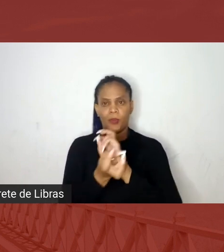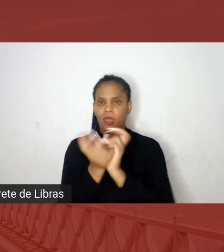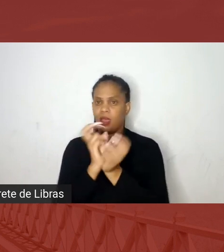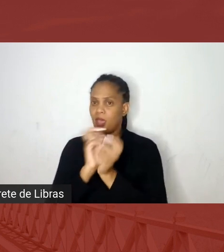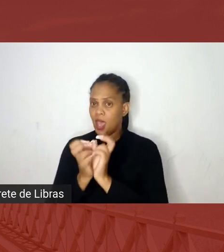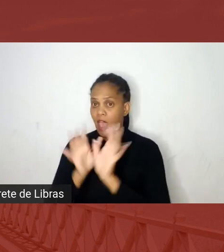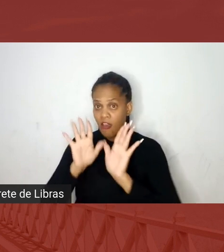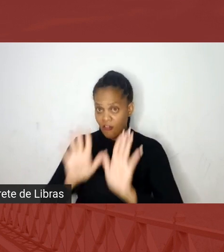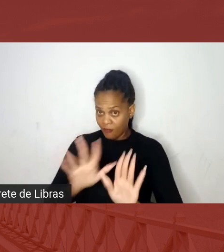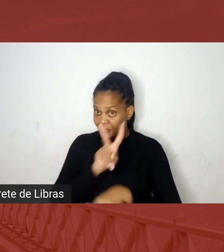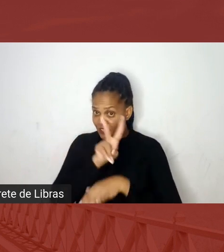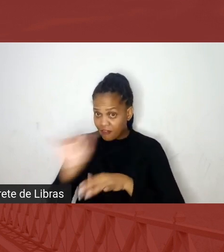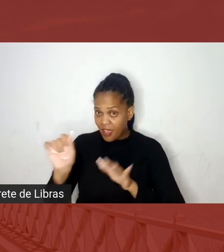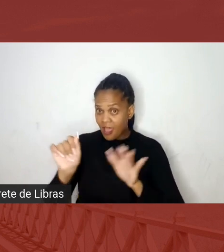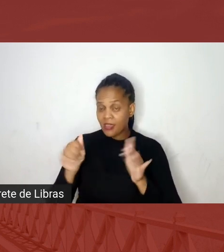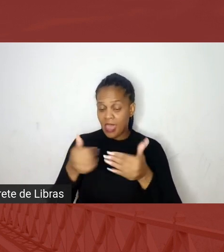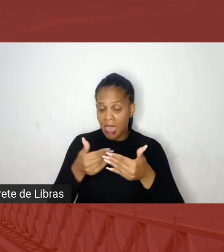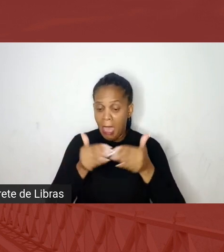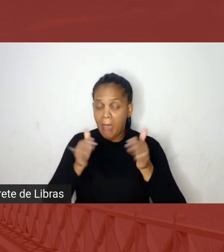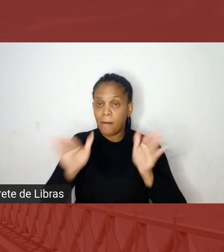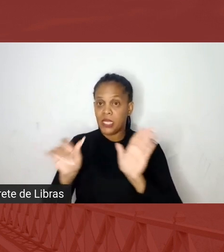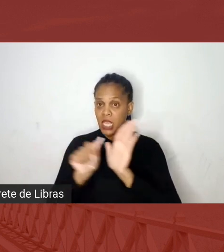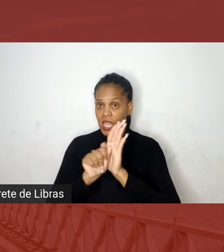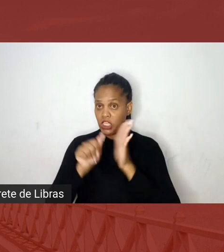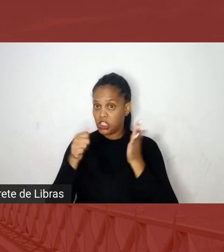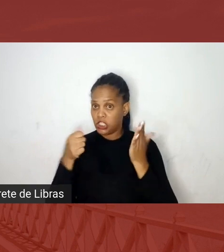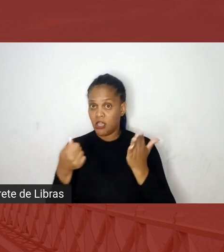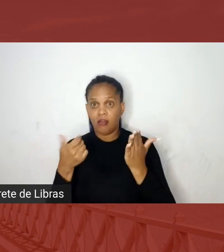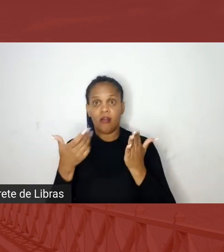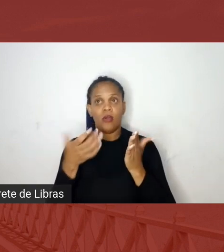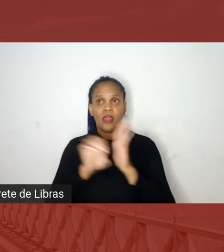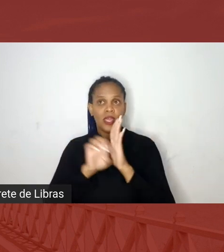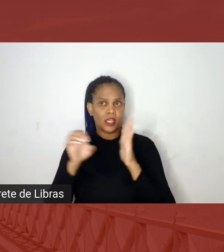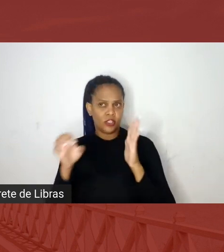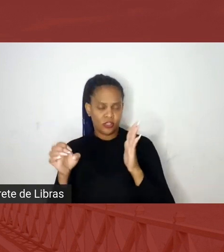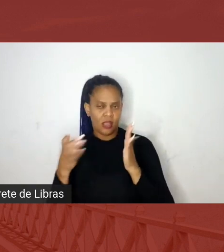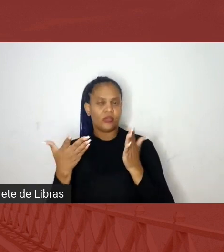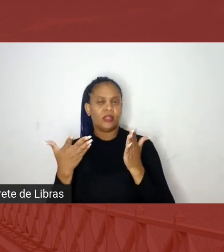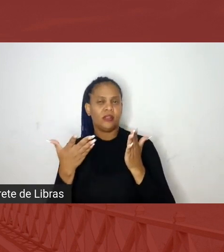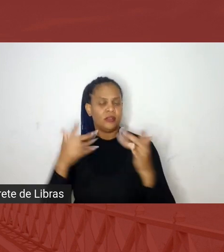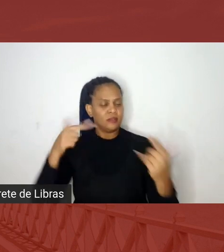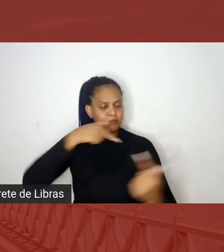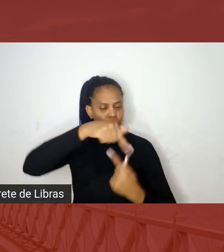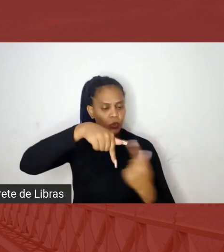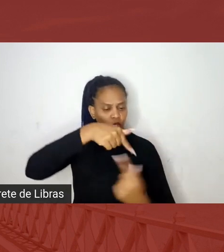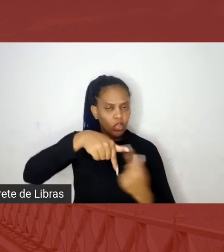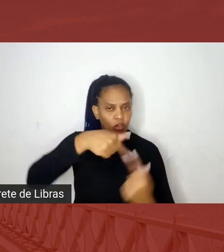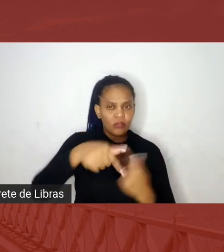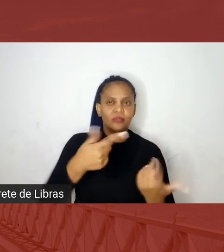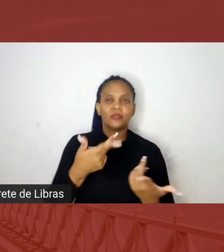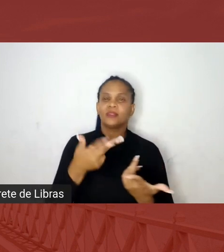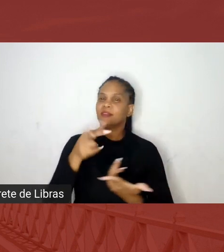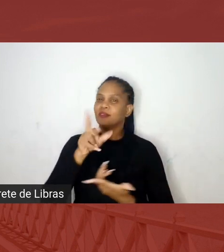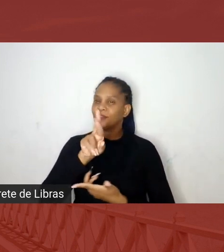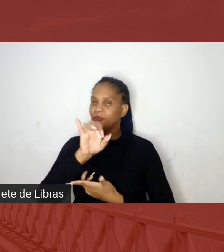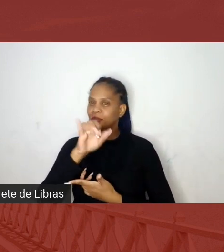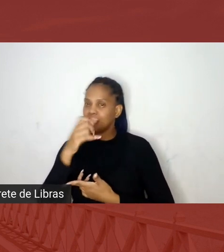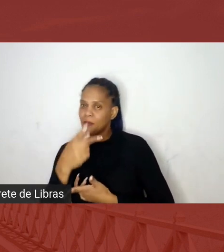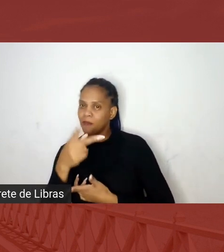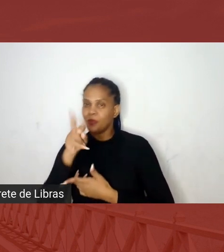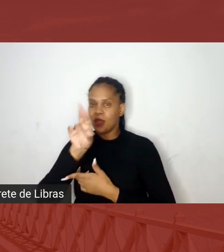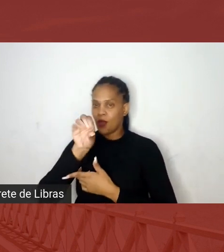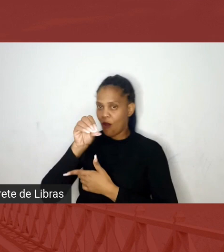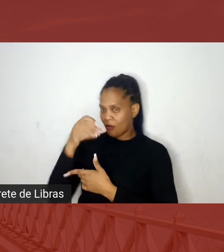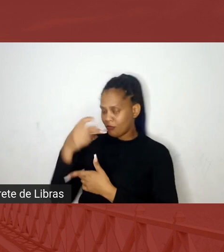pros quilombo, abrindo edital pro hip hop, tão abrindo editais, que é uma conquista, nossa, isso tá